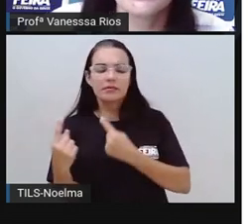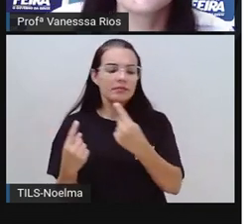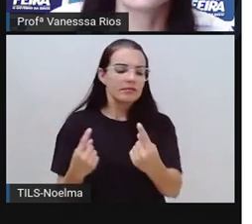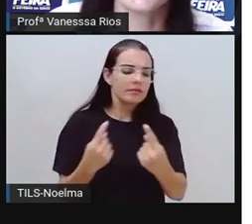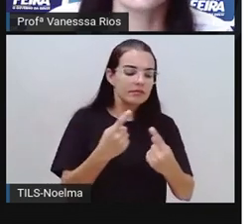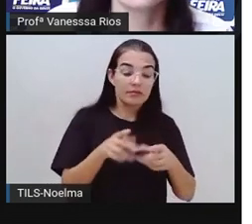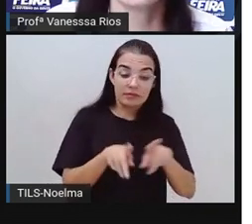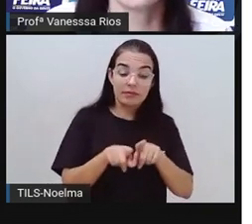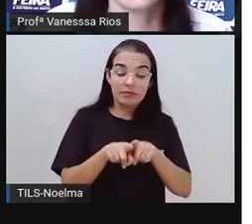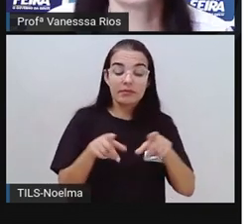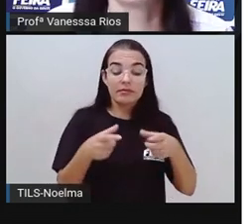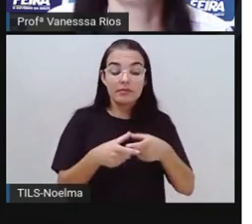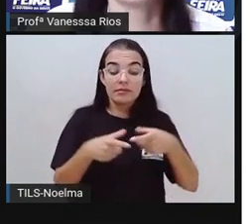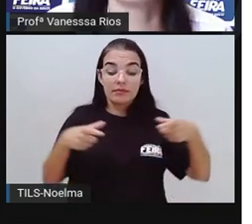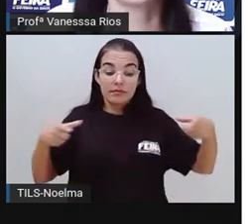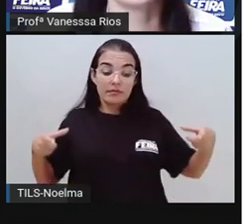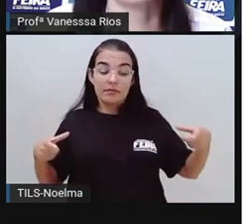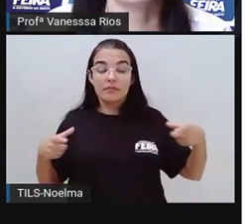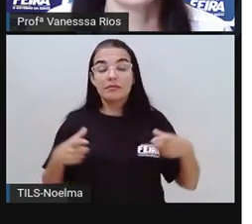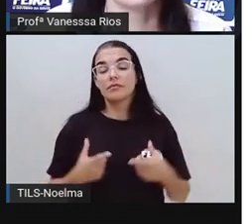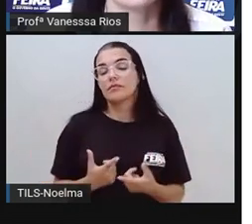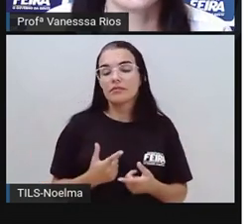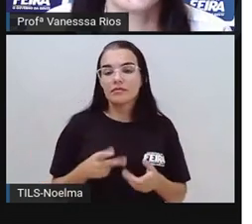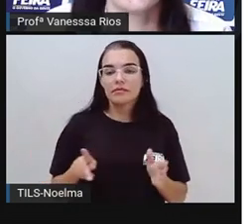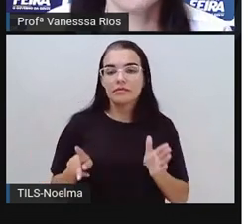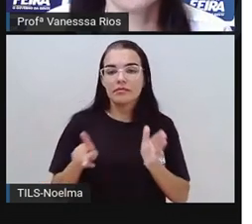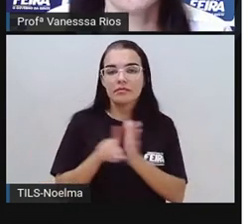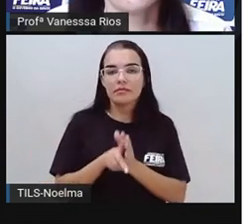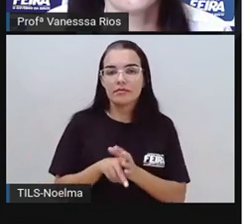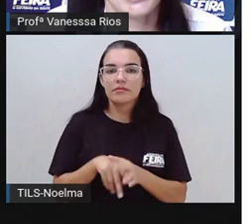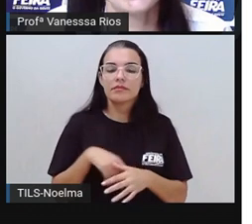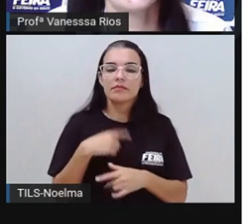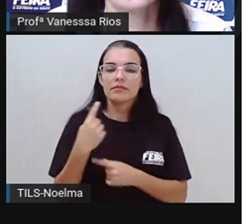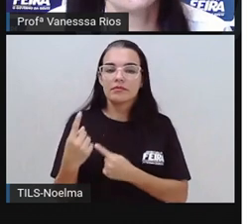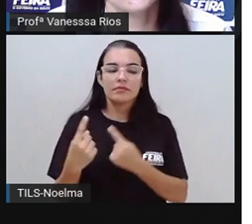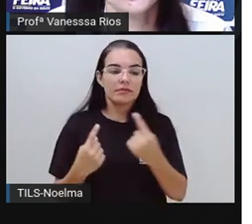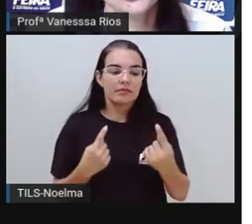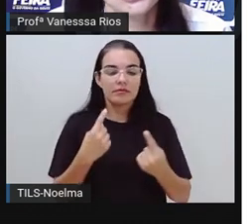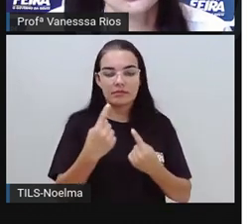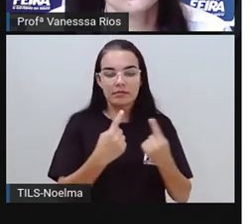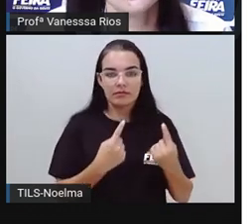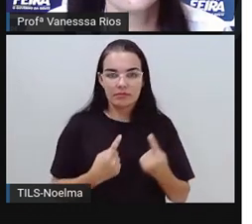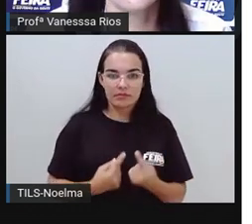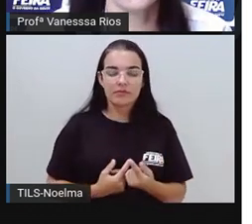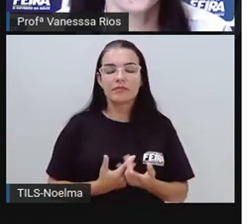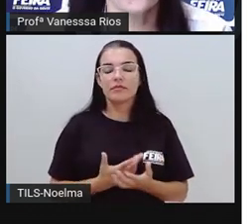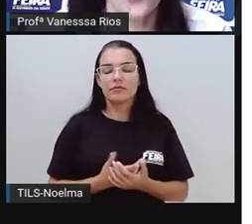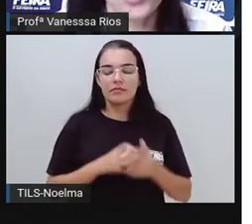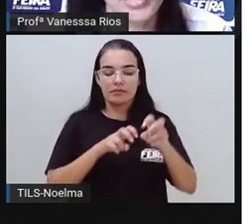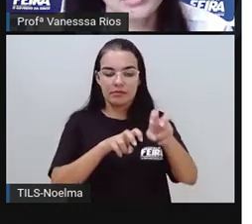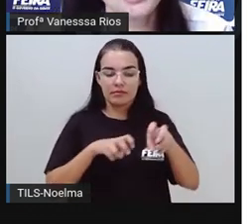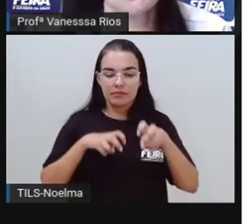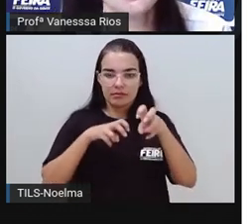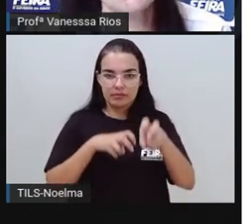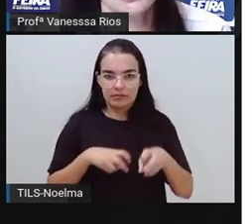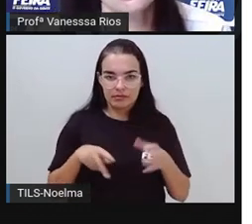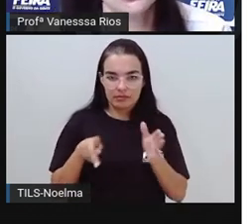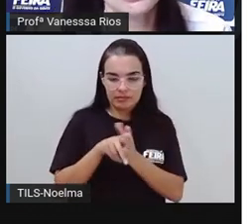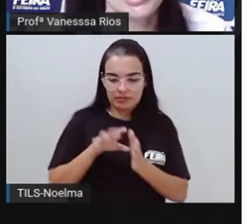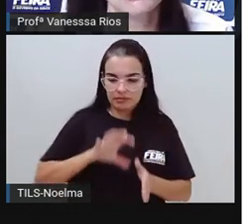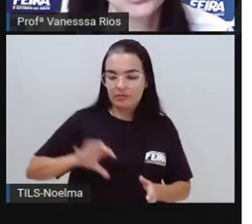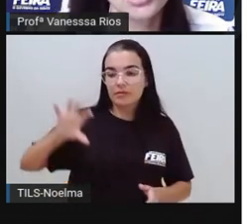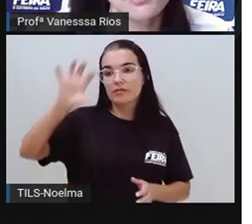tamanho correspondente aí a cada distrito que compõe o espaço